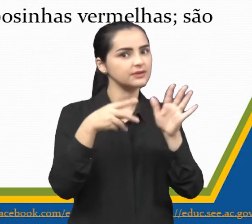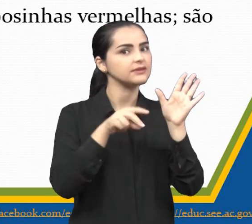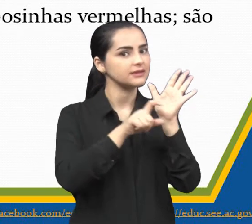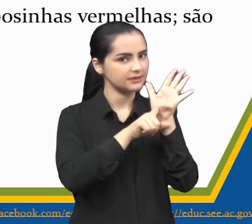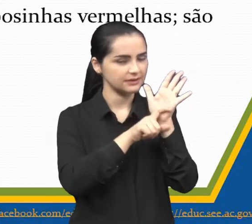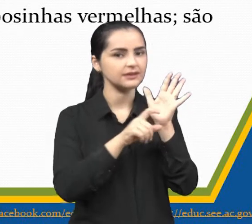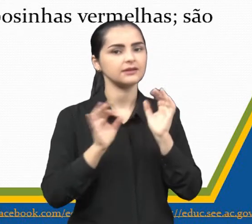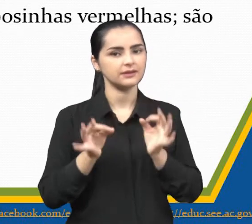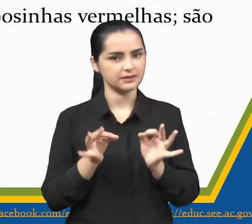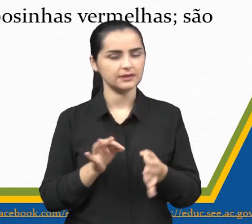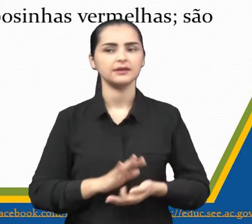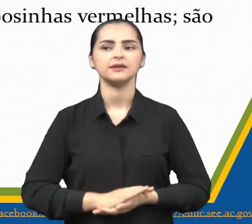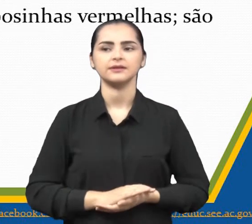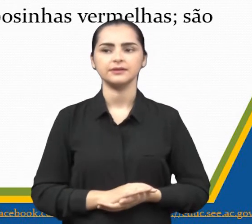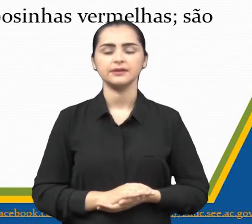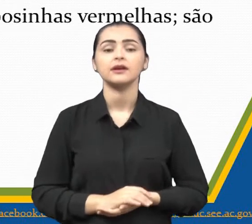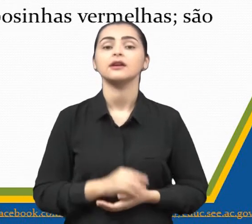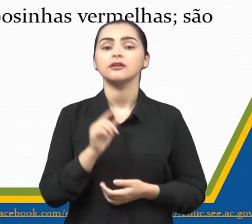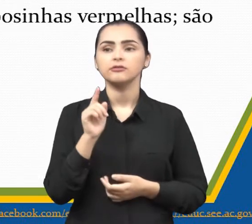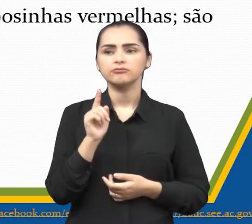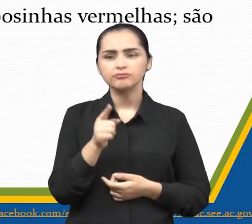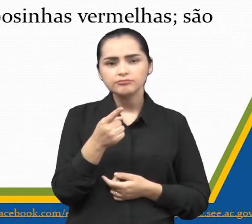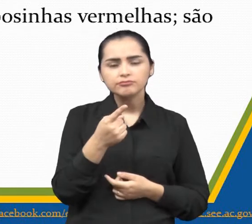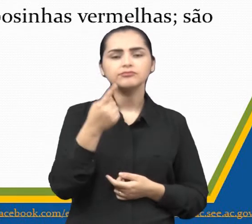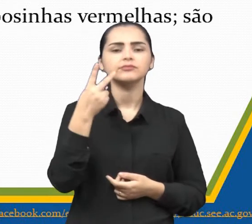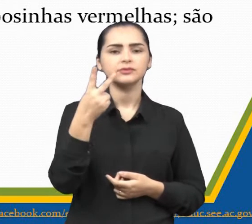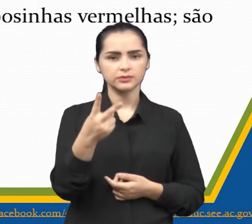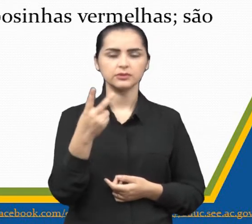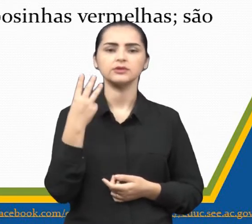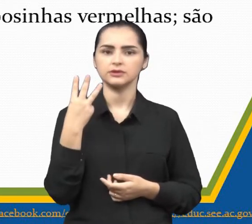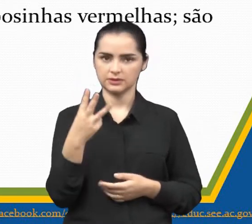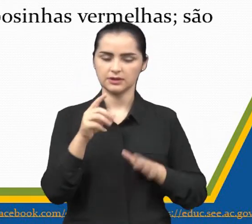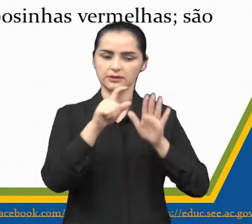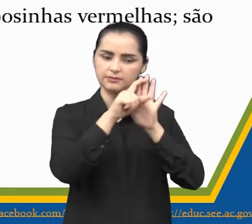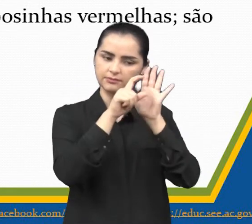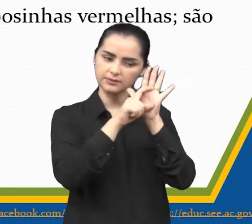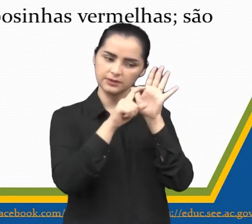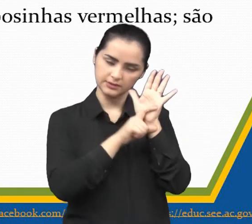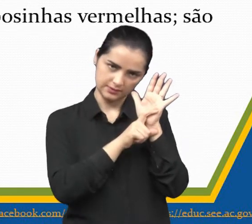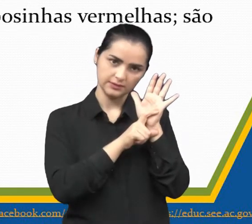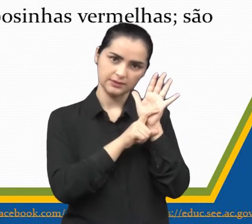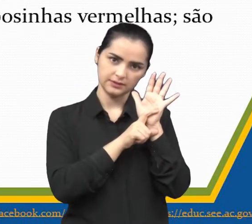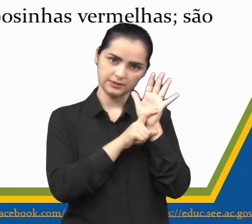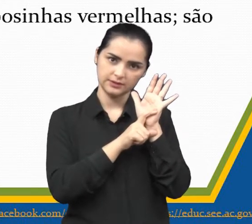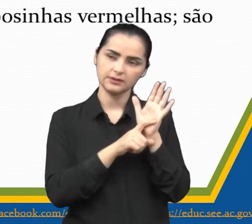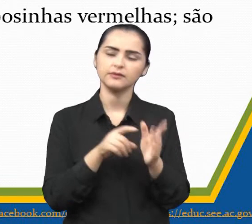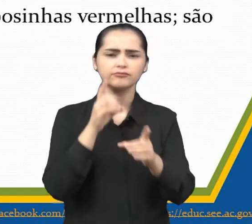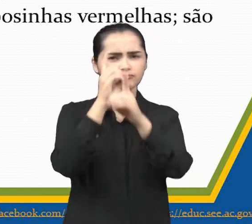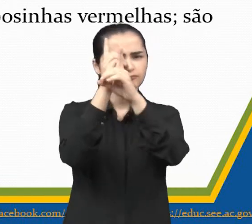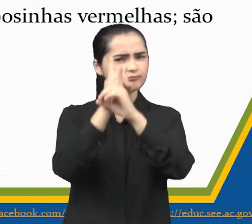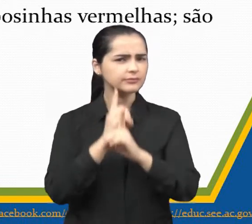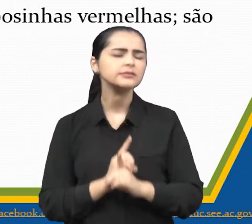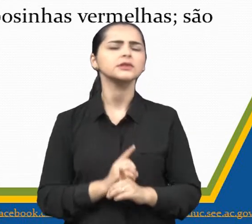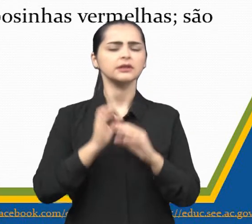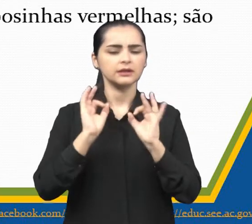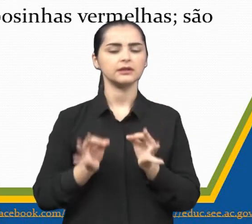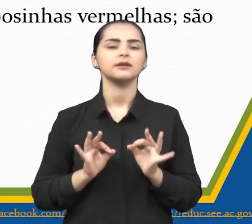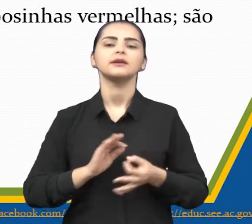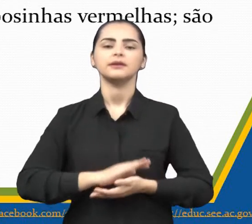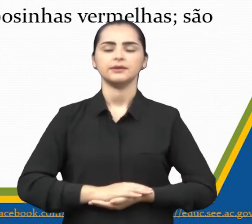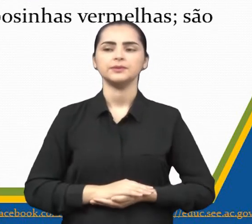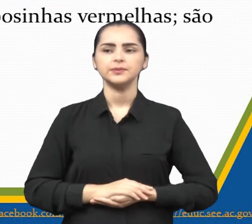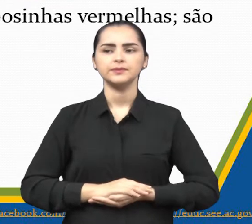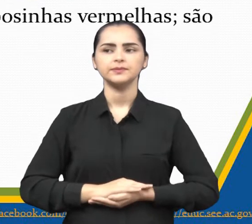tá? Então, a vai ver um, dois e três. Vamos localizar aí pra gente poder situar, tá bom?